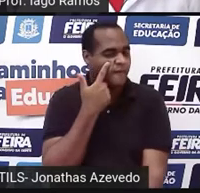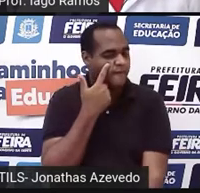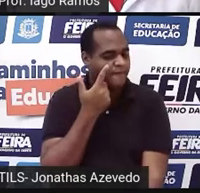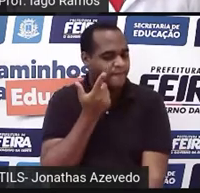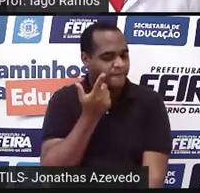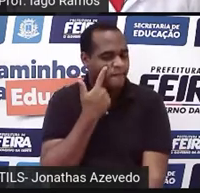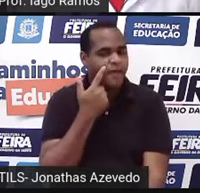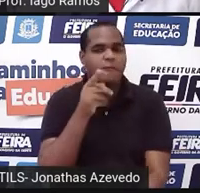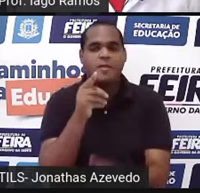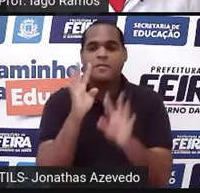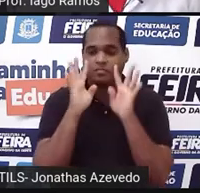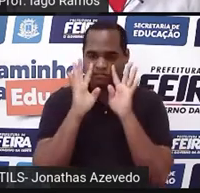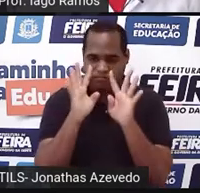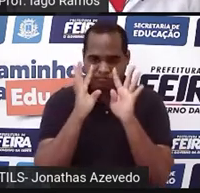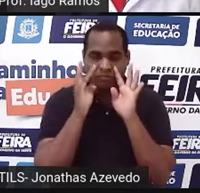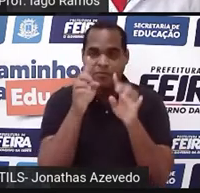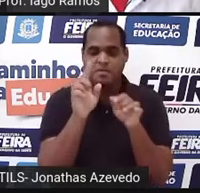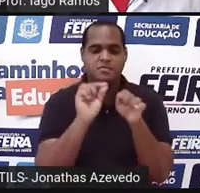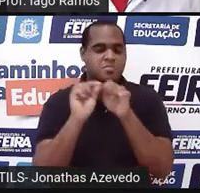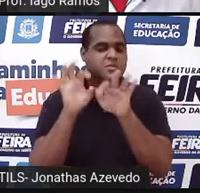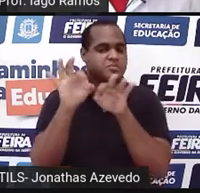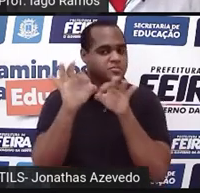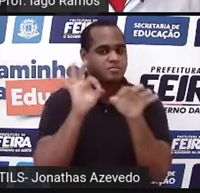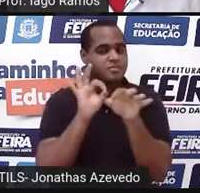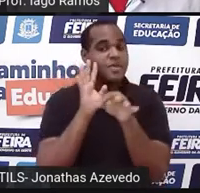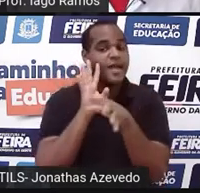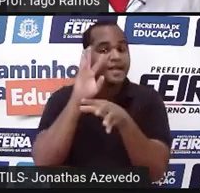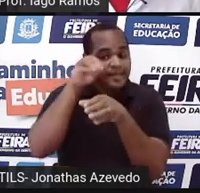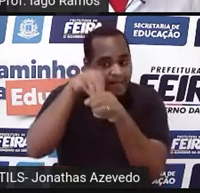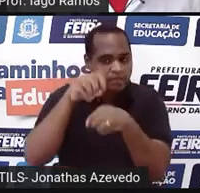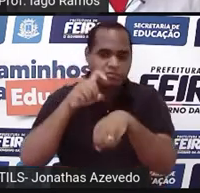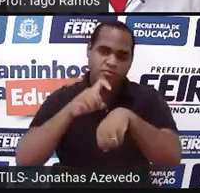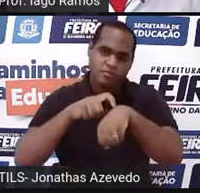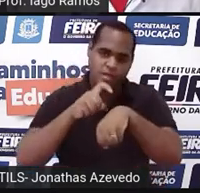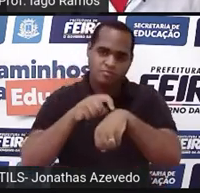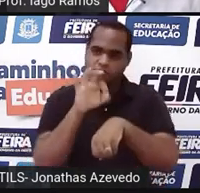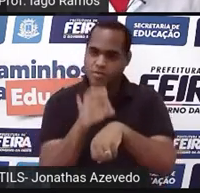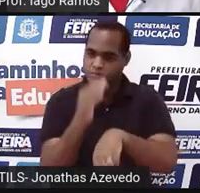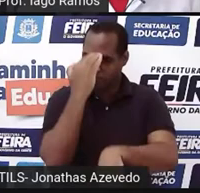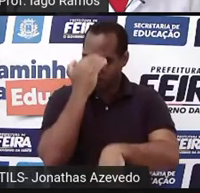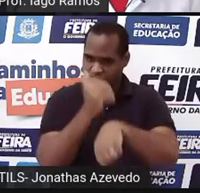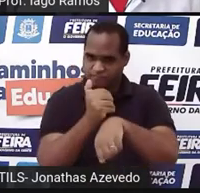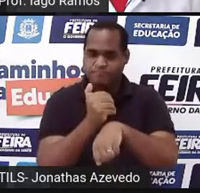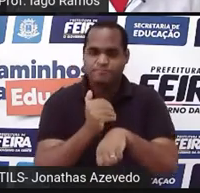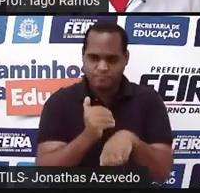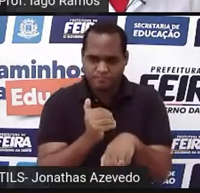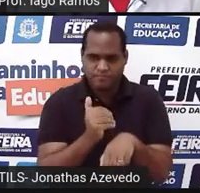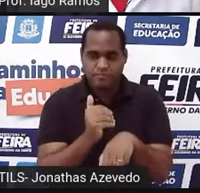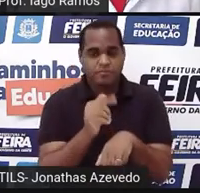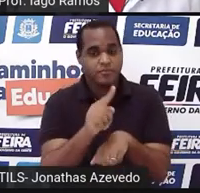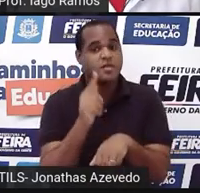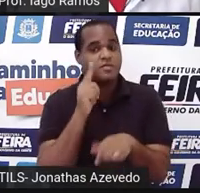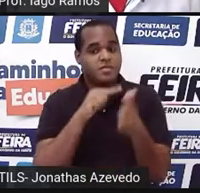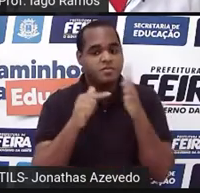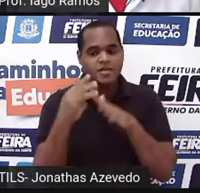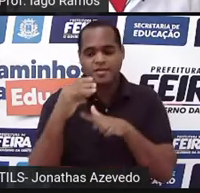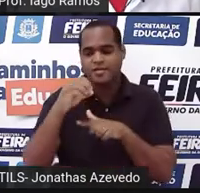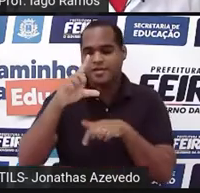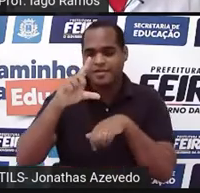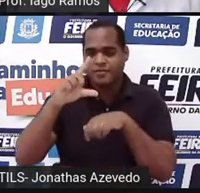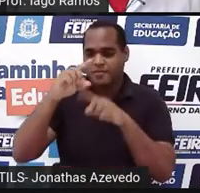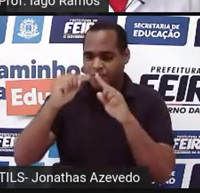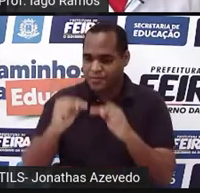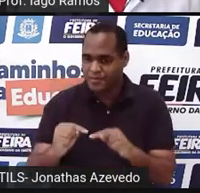presta atenção pra ver se você vai fazer dentro desse tempo aí, tá bom? E se fizer menos de 30 segundos,